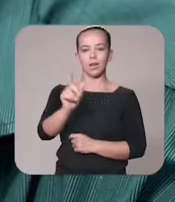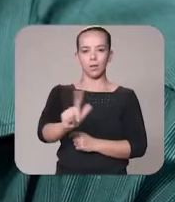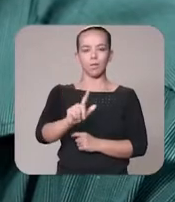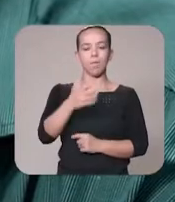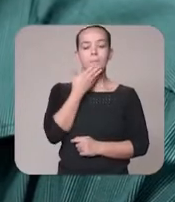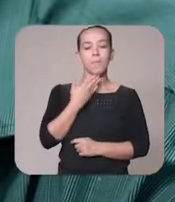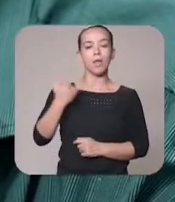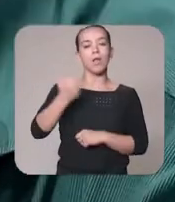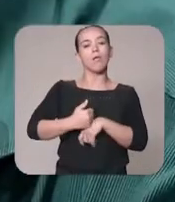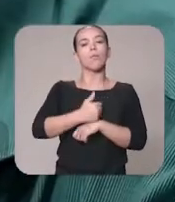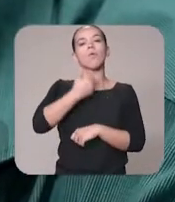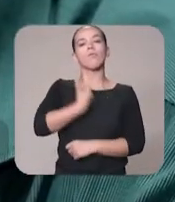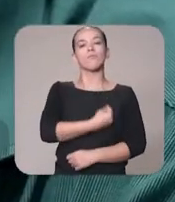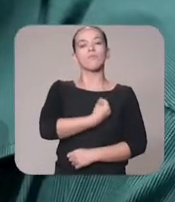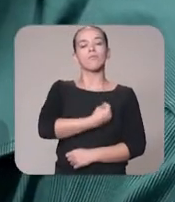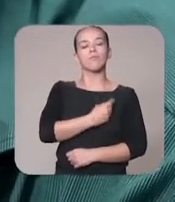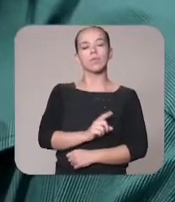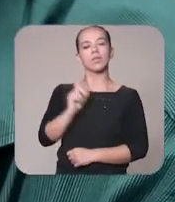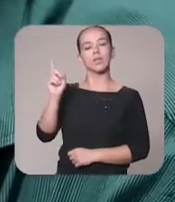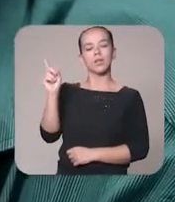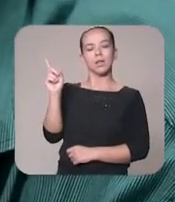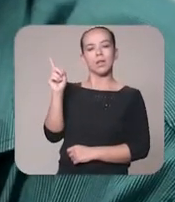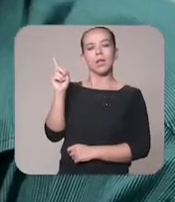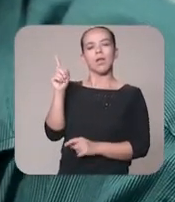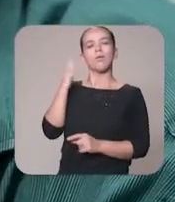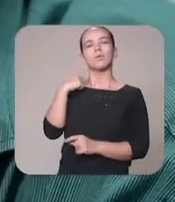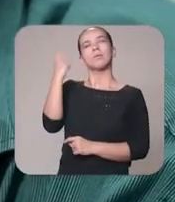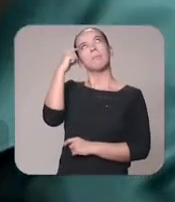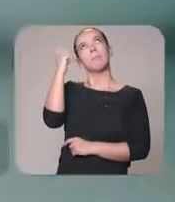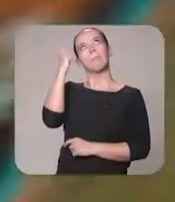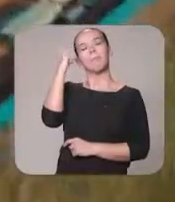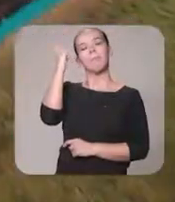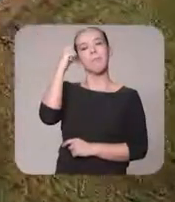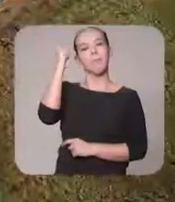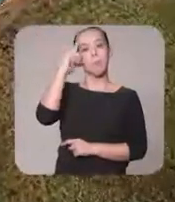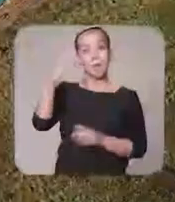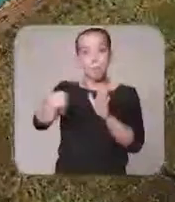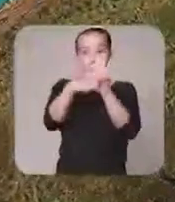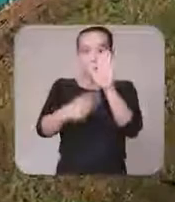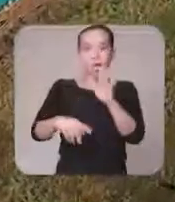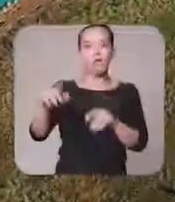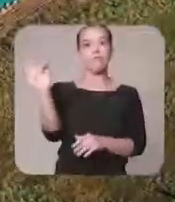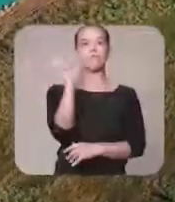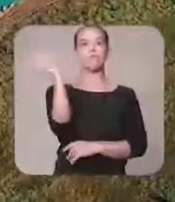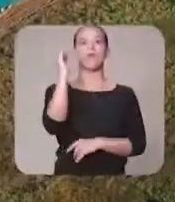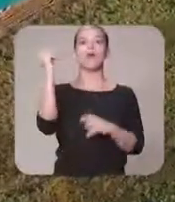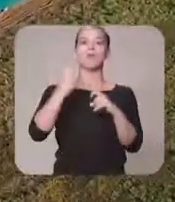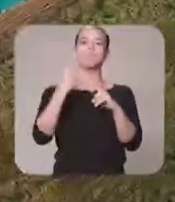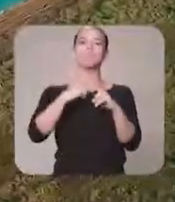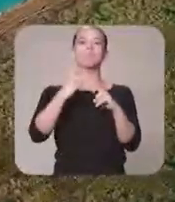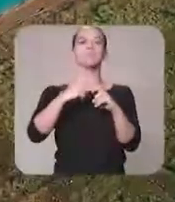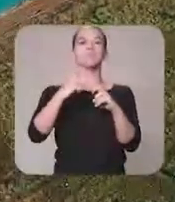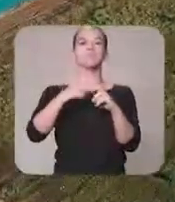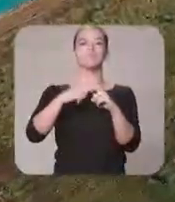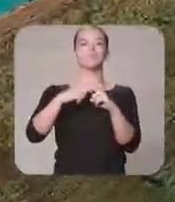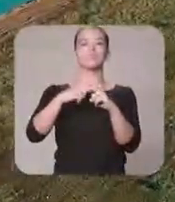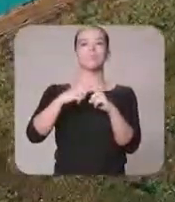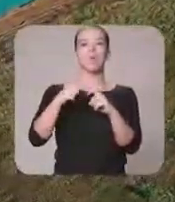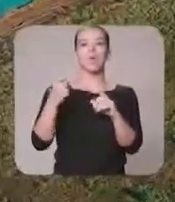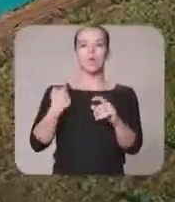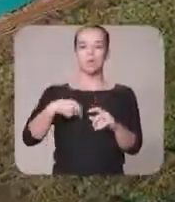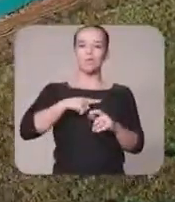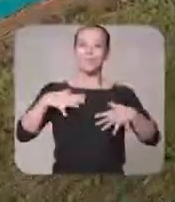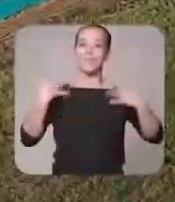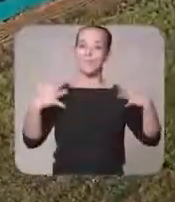a qualidade de vida das pessoas. Principalmente, quando a gente ainda pensa na questão da própria faculdade de medicina, isso aí